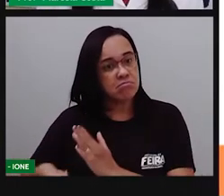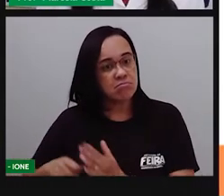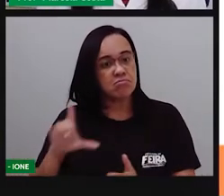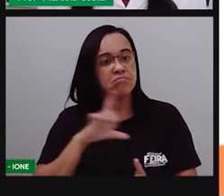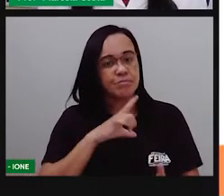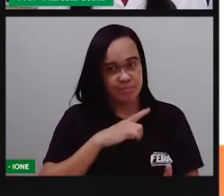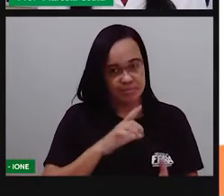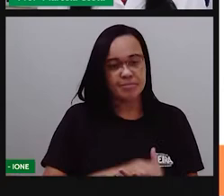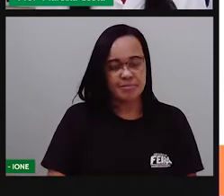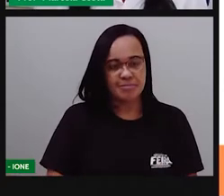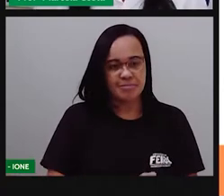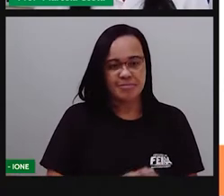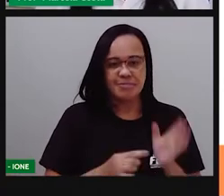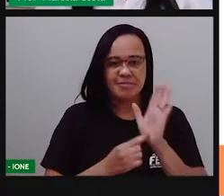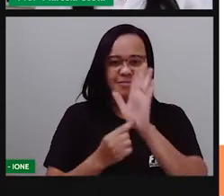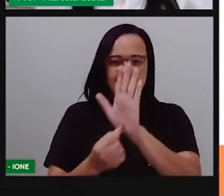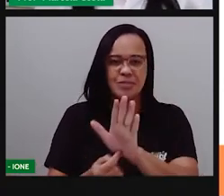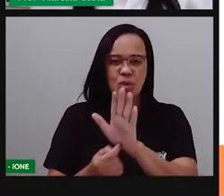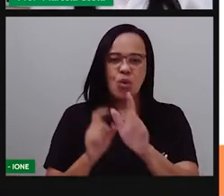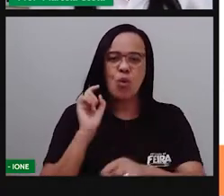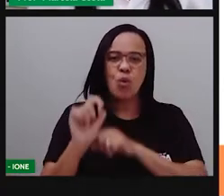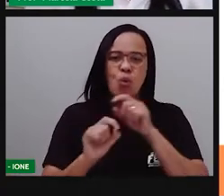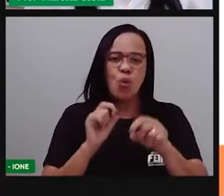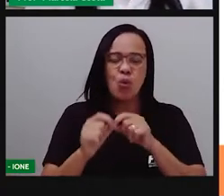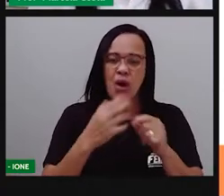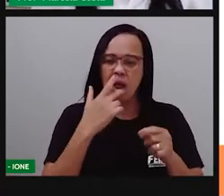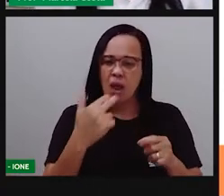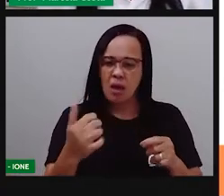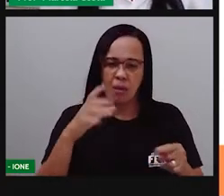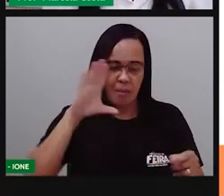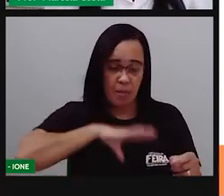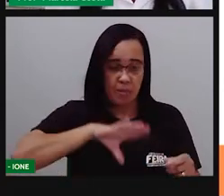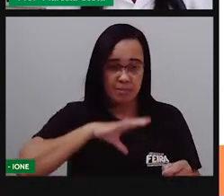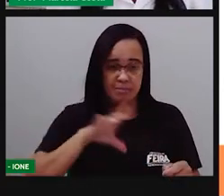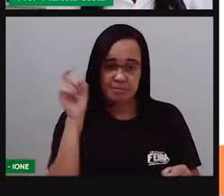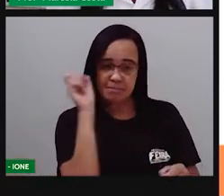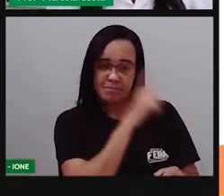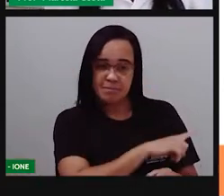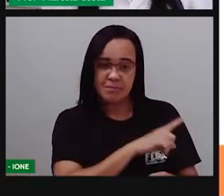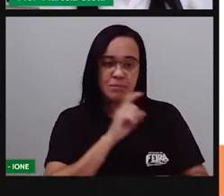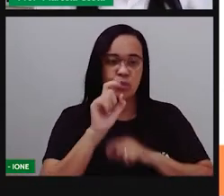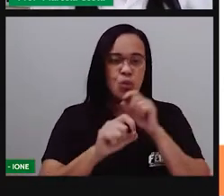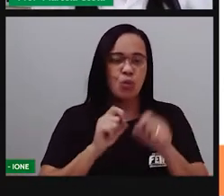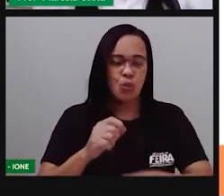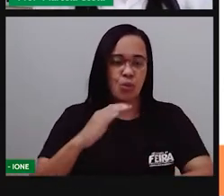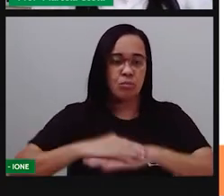Eu vou mostrar agora o trava-línguas dos tapos.